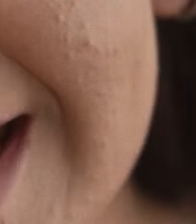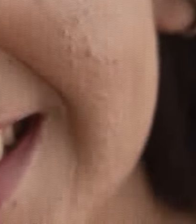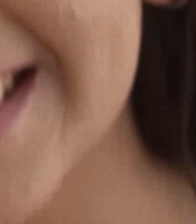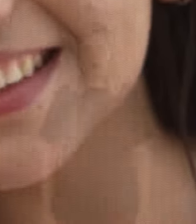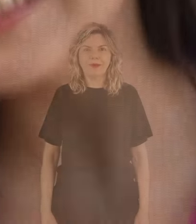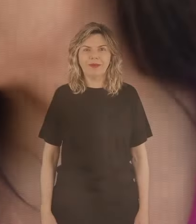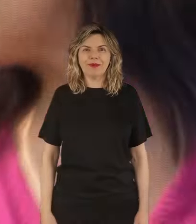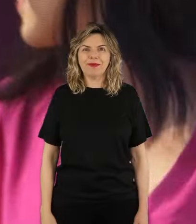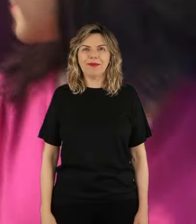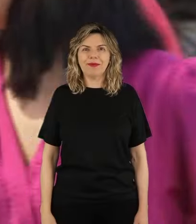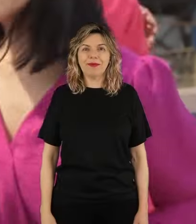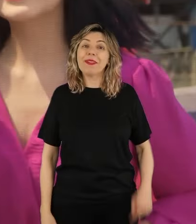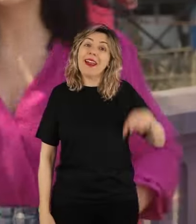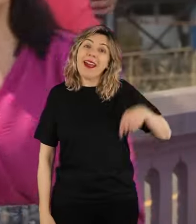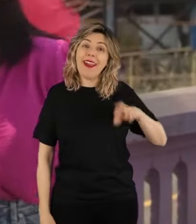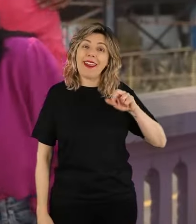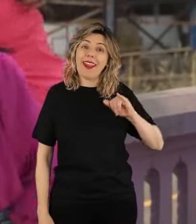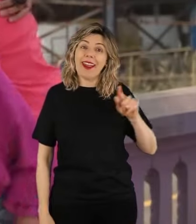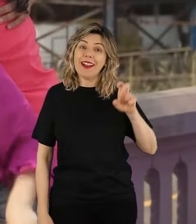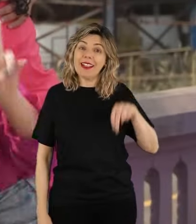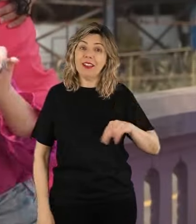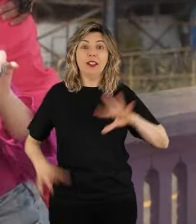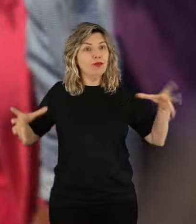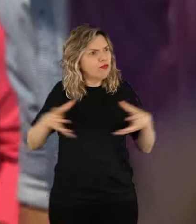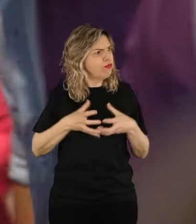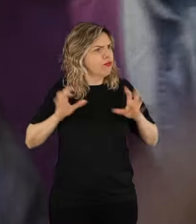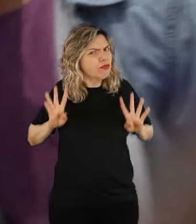Na Raizem, cresce quem corre junto.